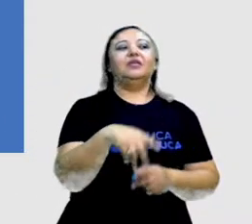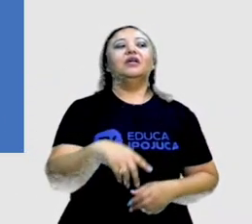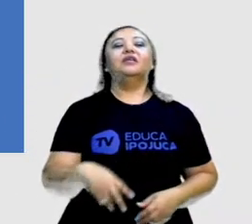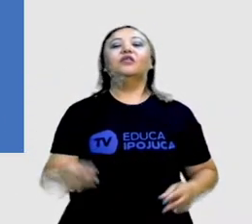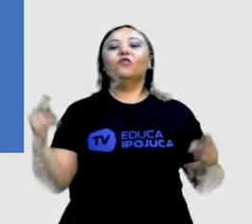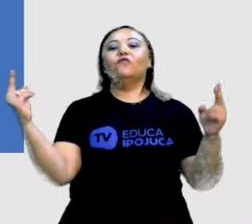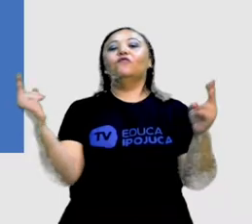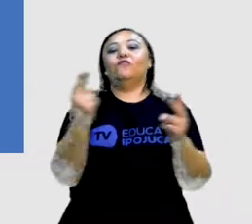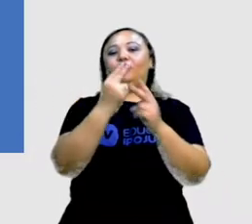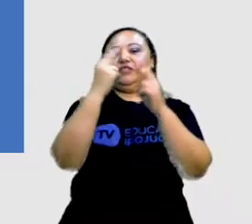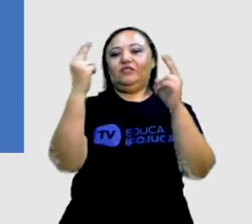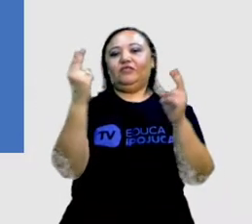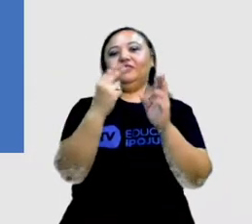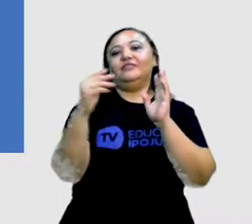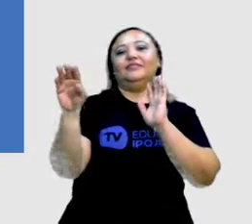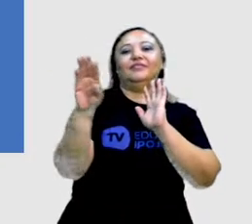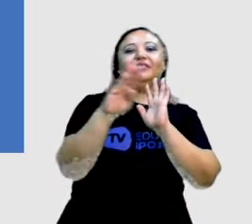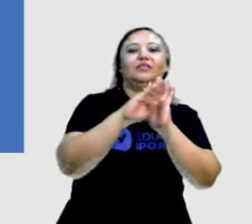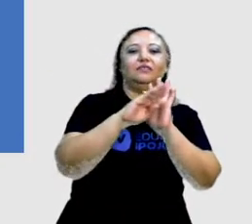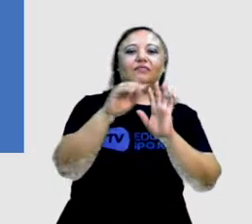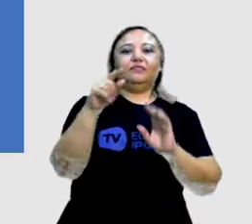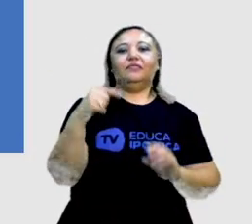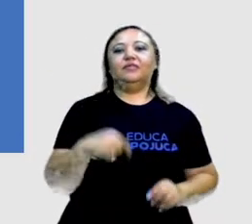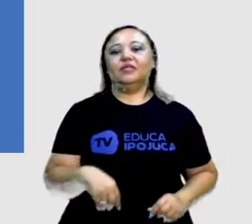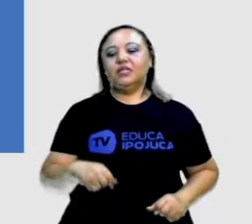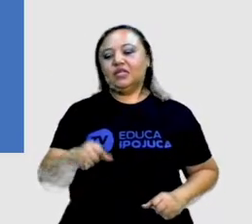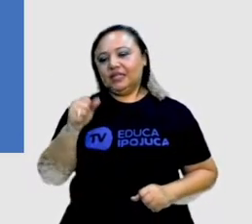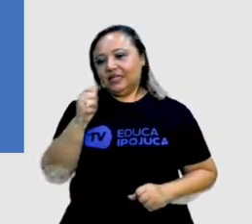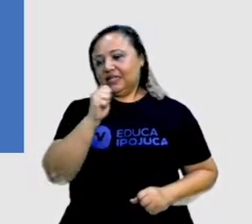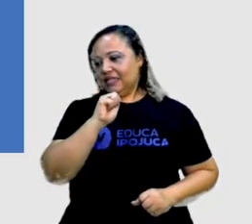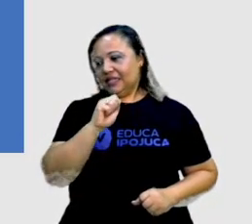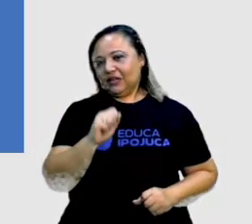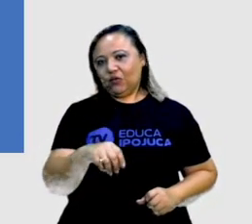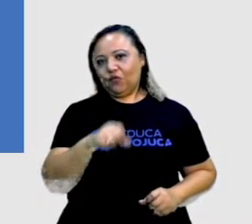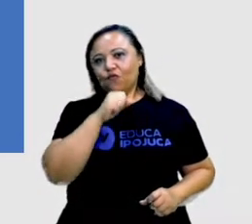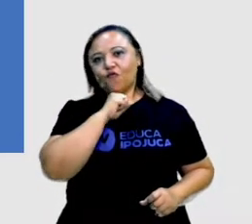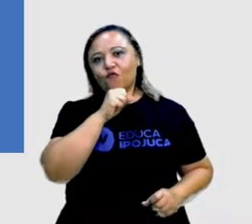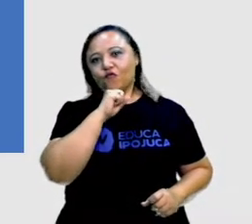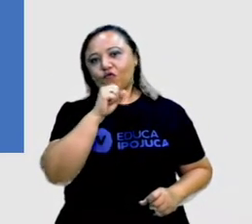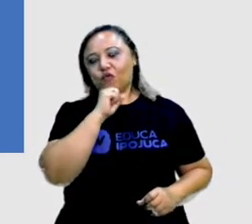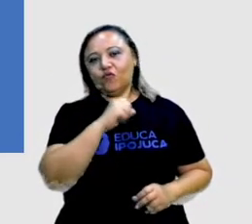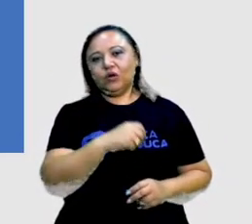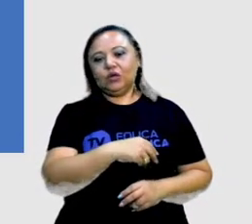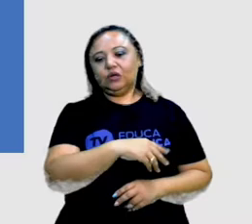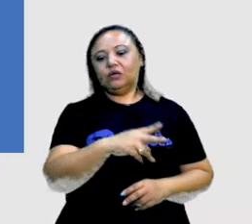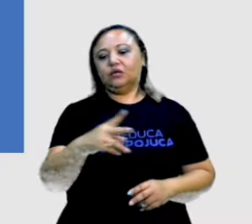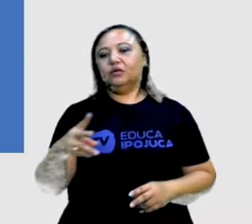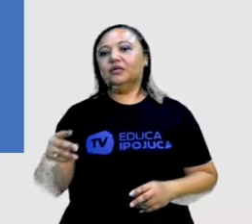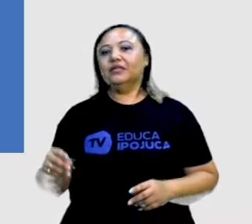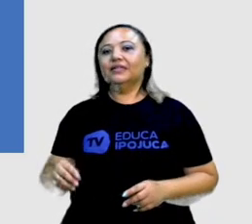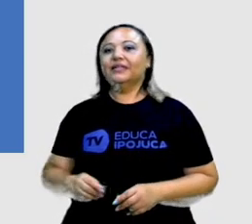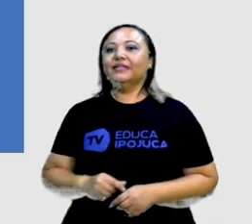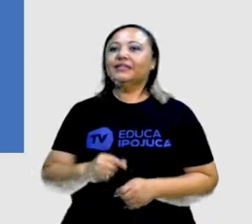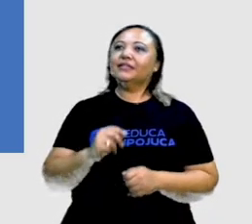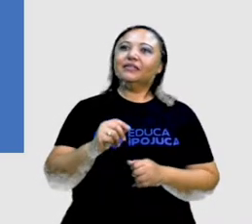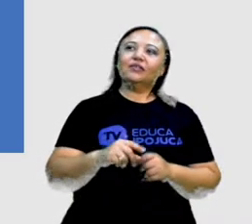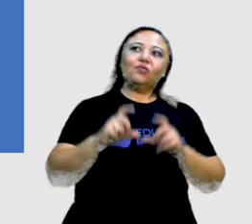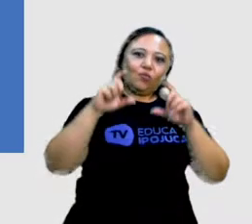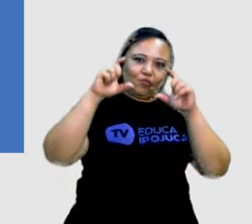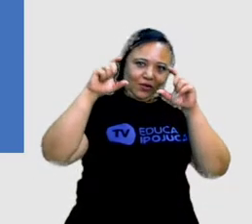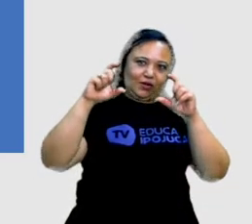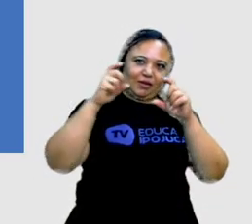das três pipas, dos três netos e eu com a câmera a tiracolo, vovô partiu para o que seria a nossa aventura dominical.